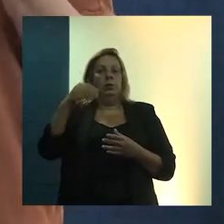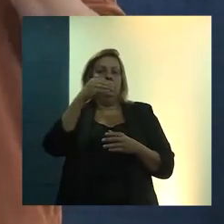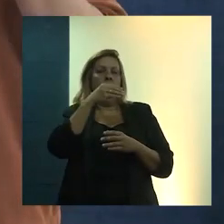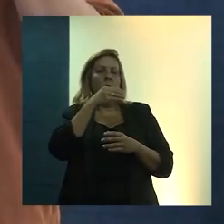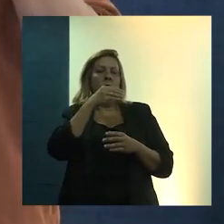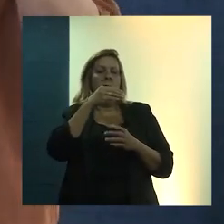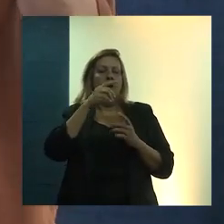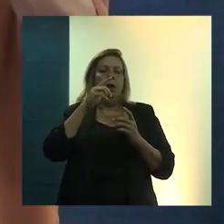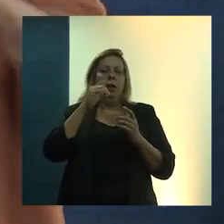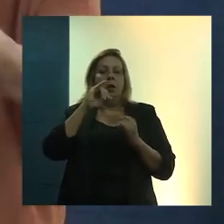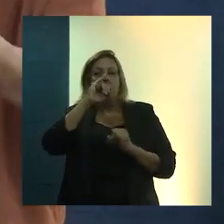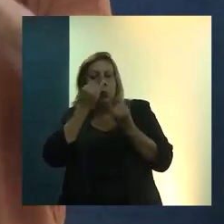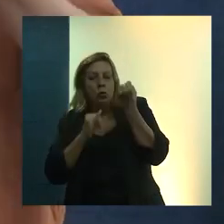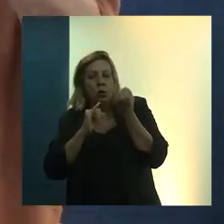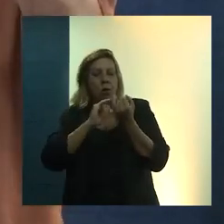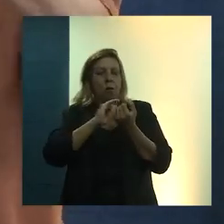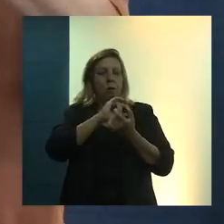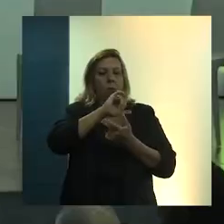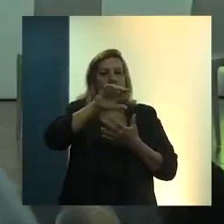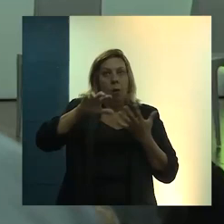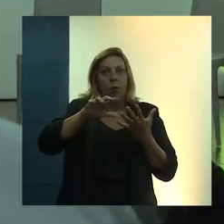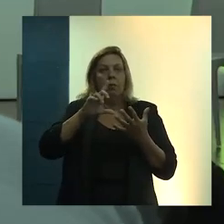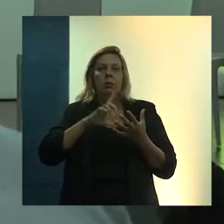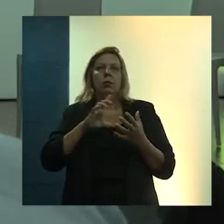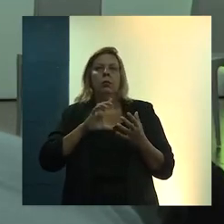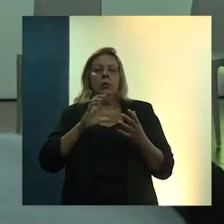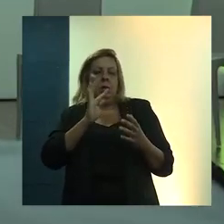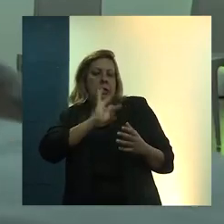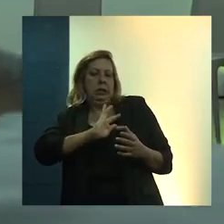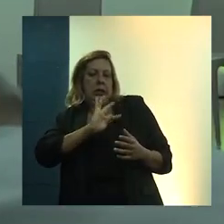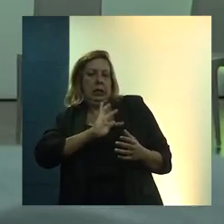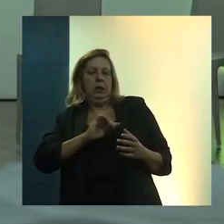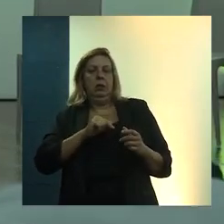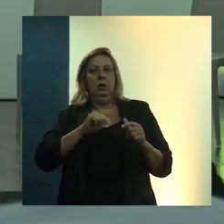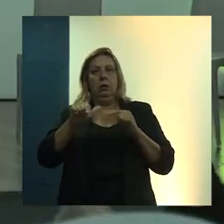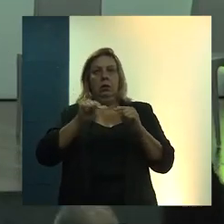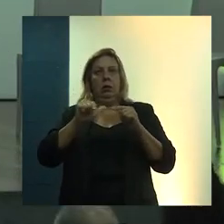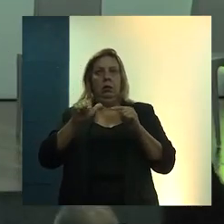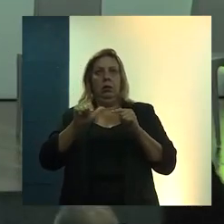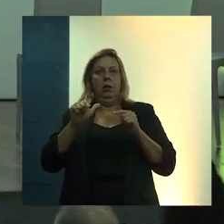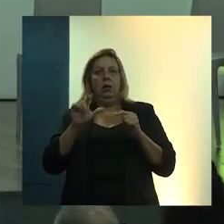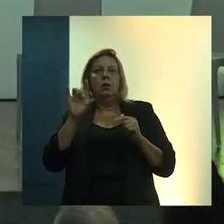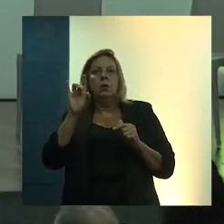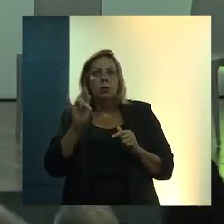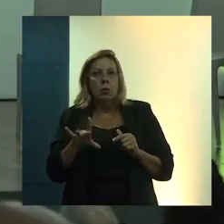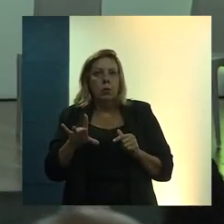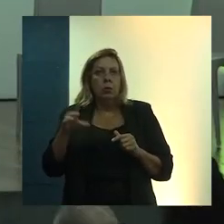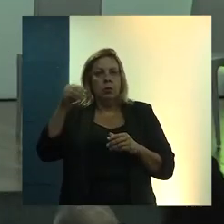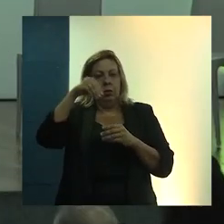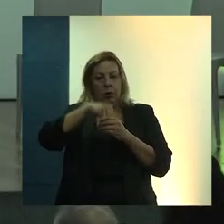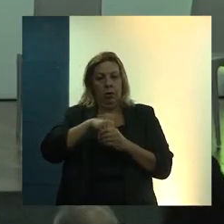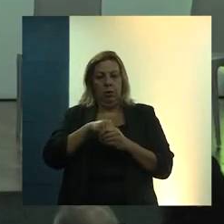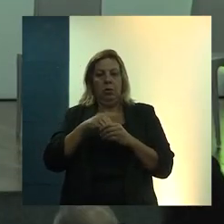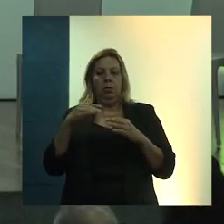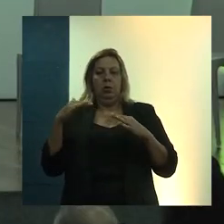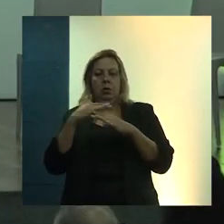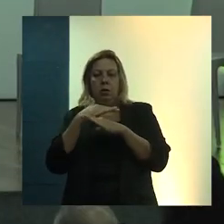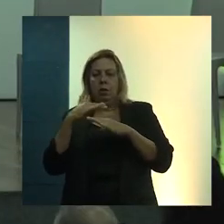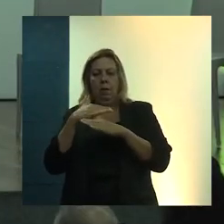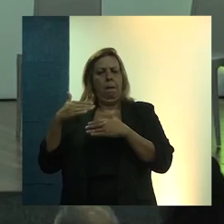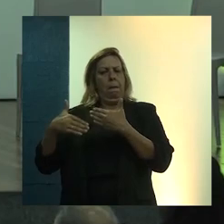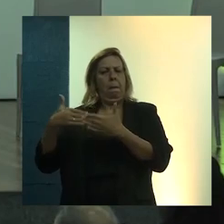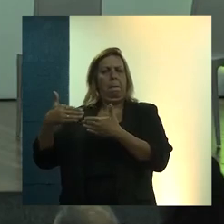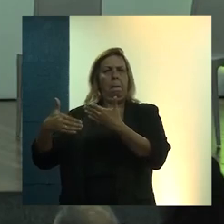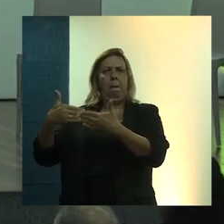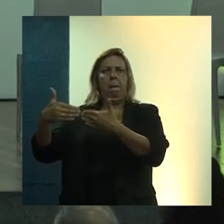nós não capacitamos mais o técnico apenas para atuar na cidade produtiva, na